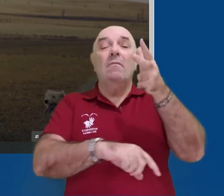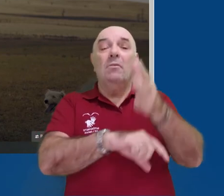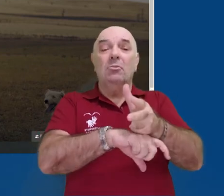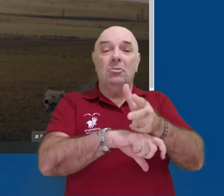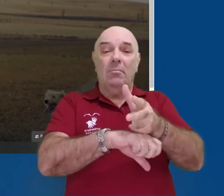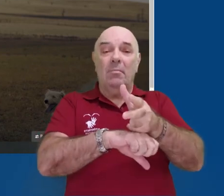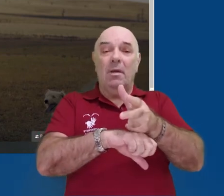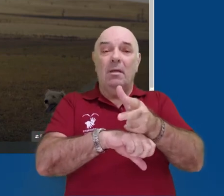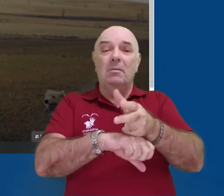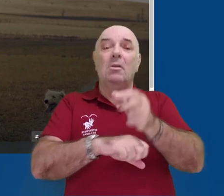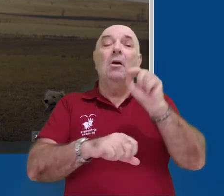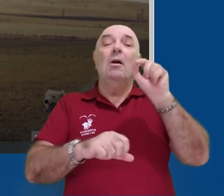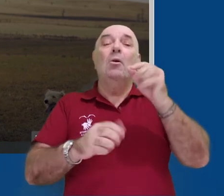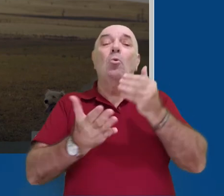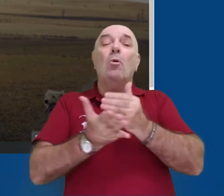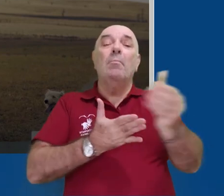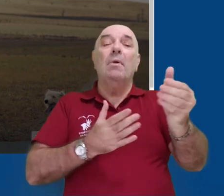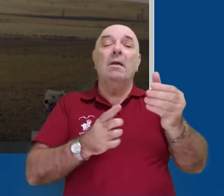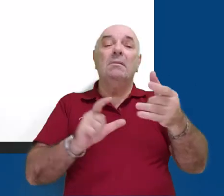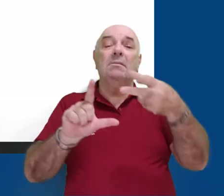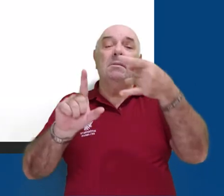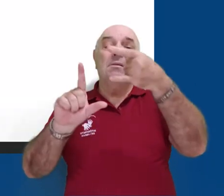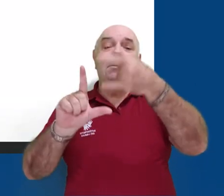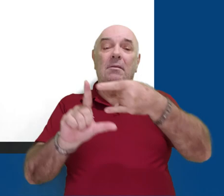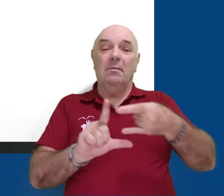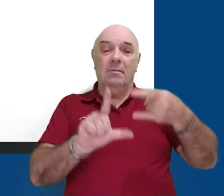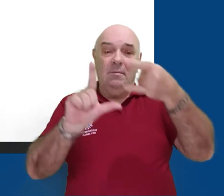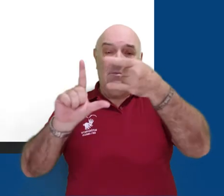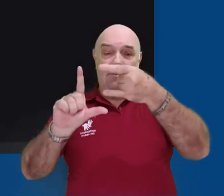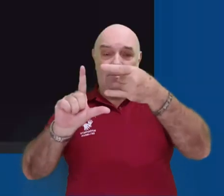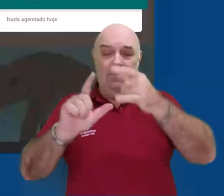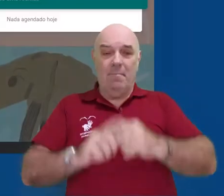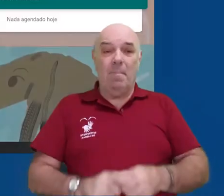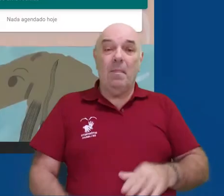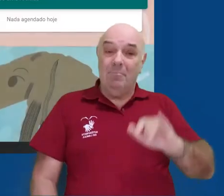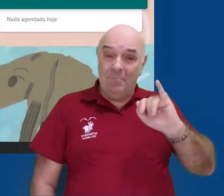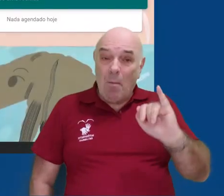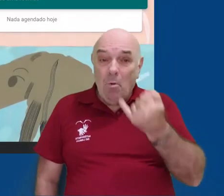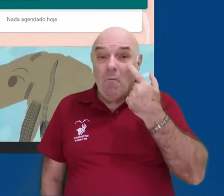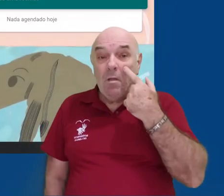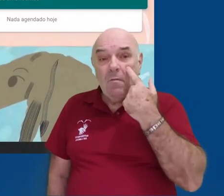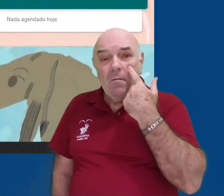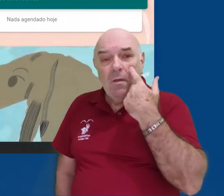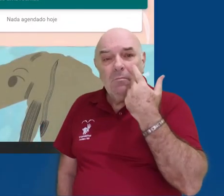Nessas opções, a videochamada será direcionada para o Google Meet.